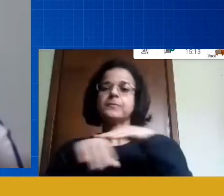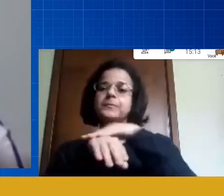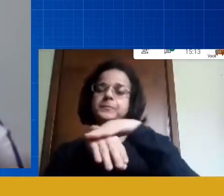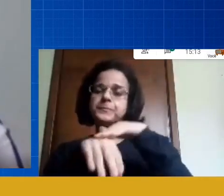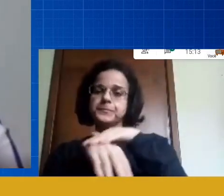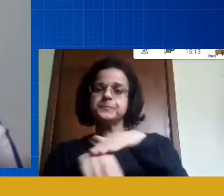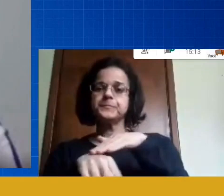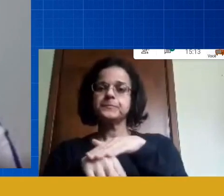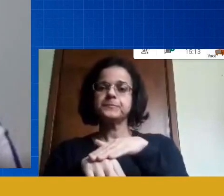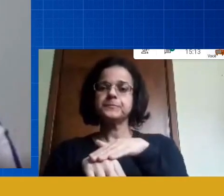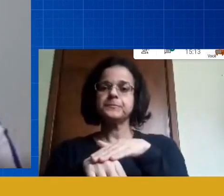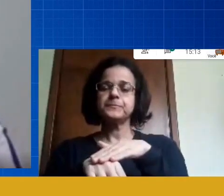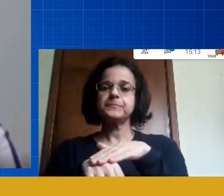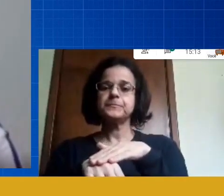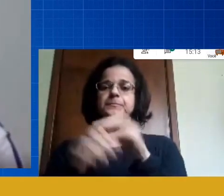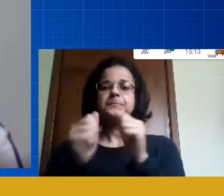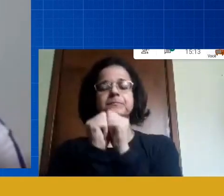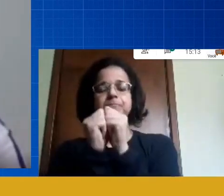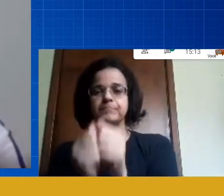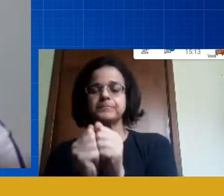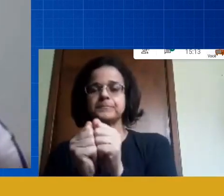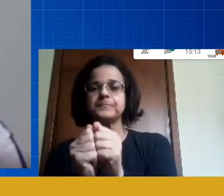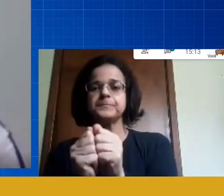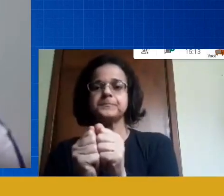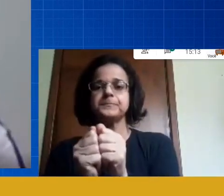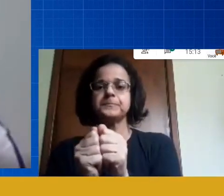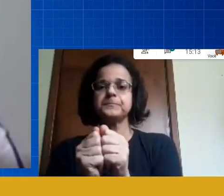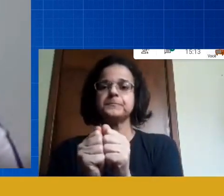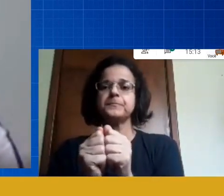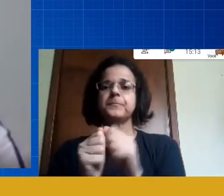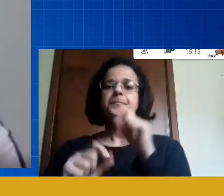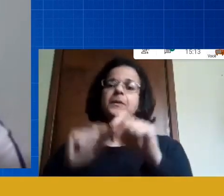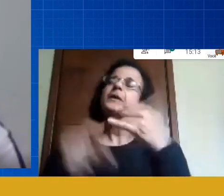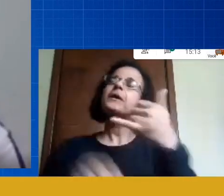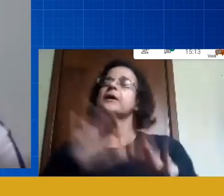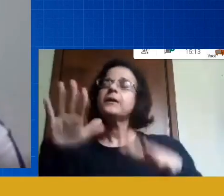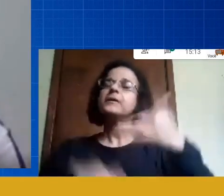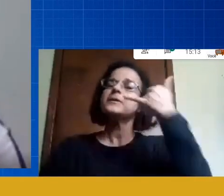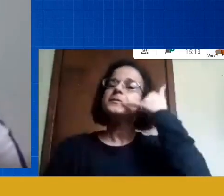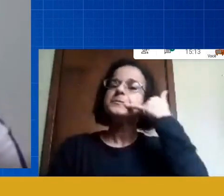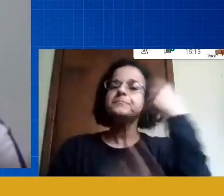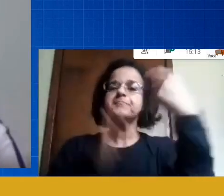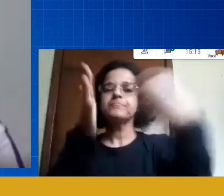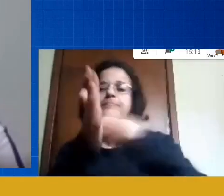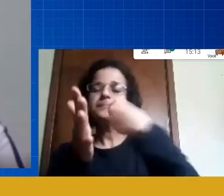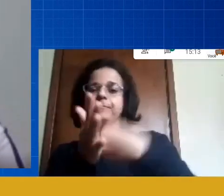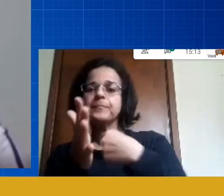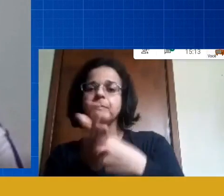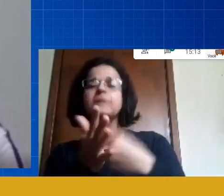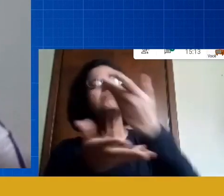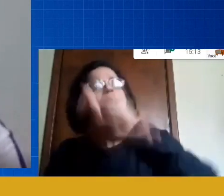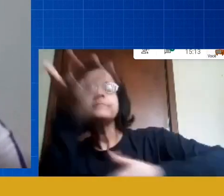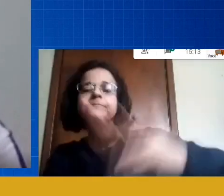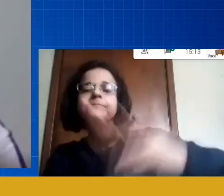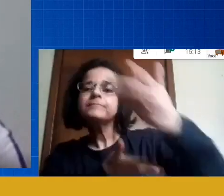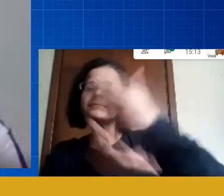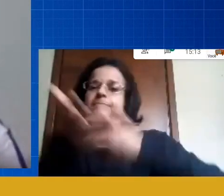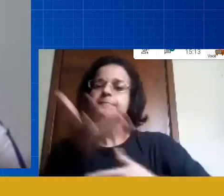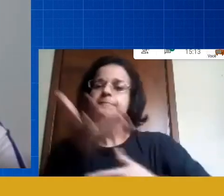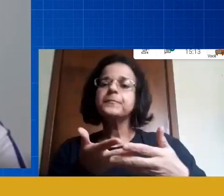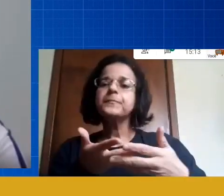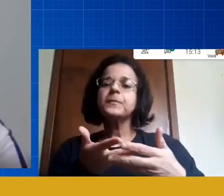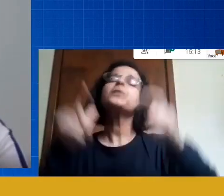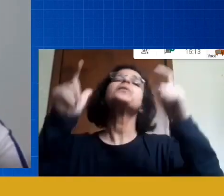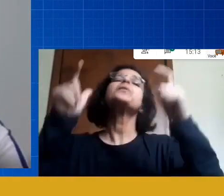municípios parceiros aqueles que às vezes me ligam questionam a gente acaba criando afinidade por onde passou